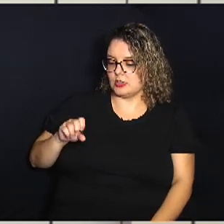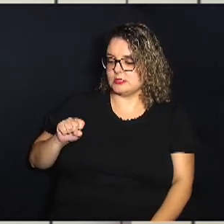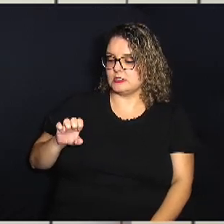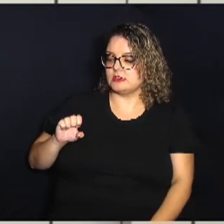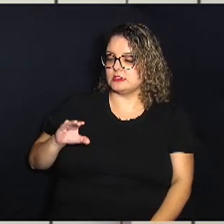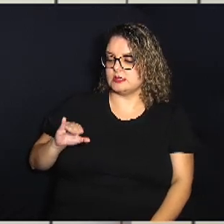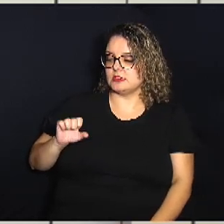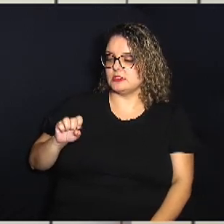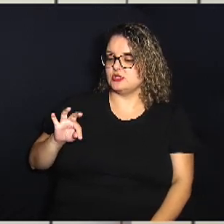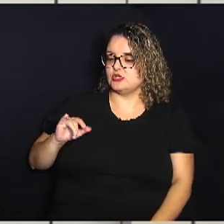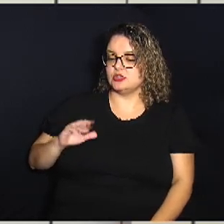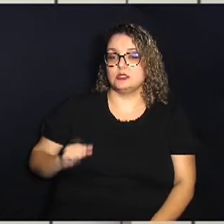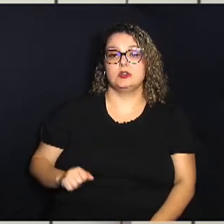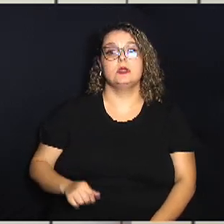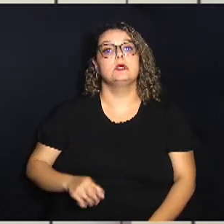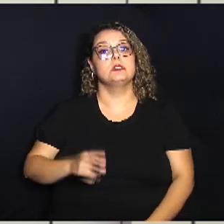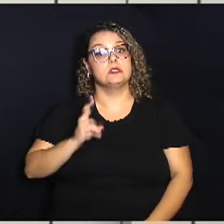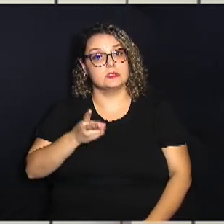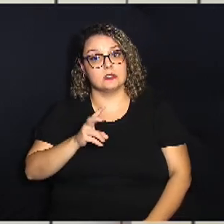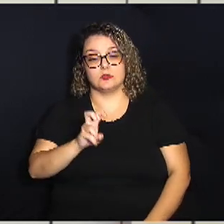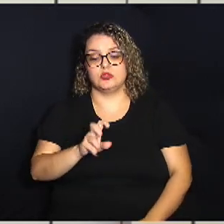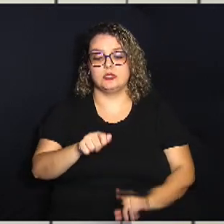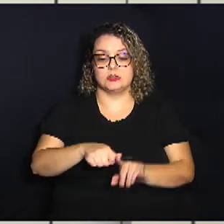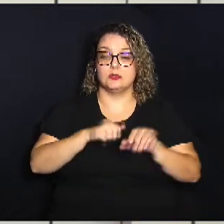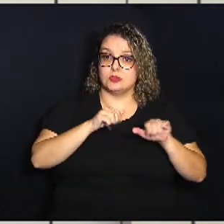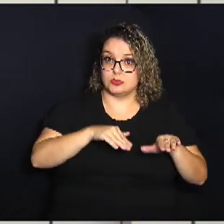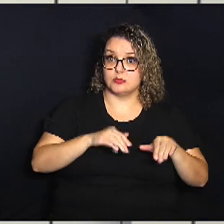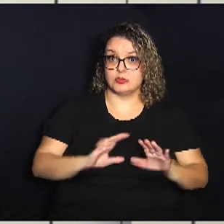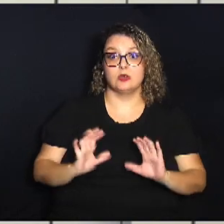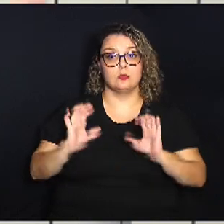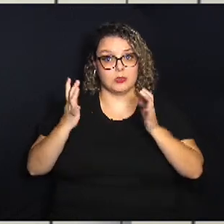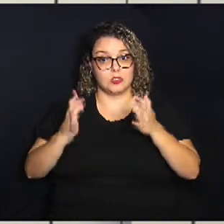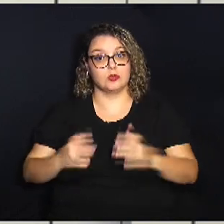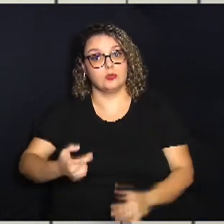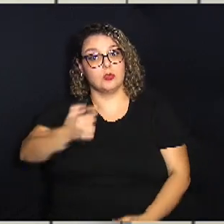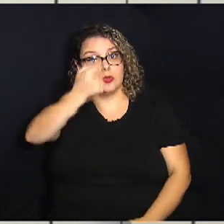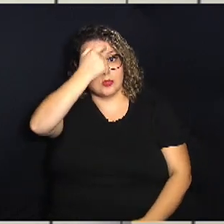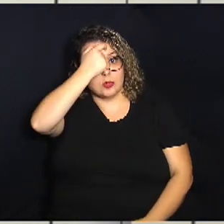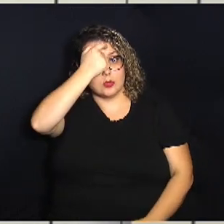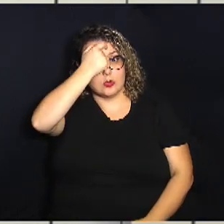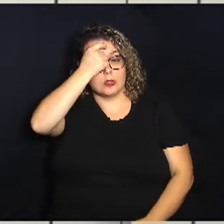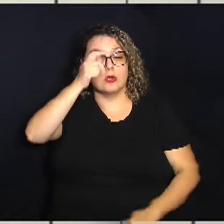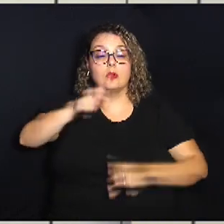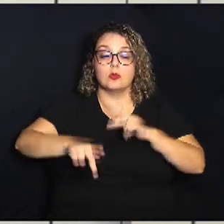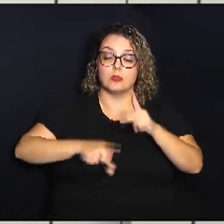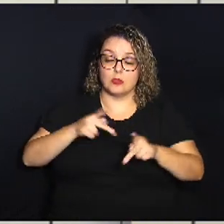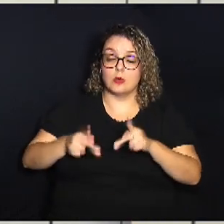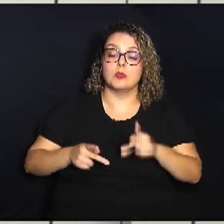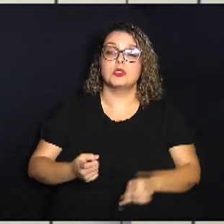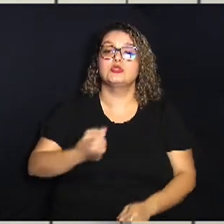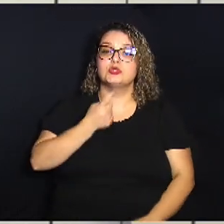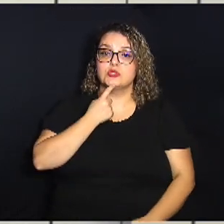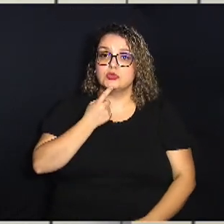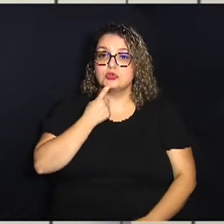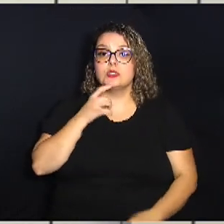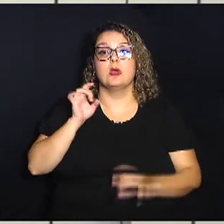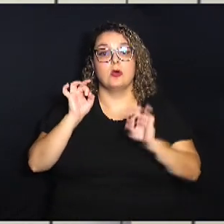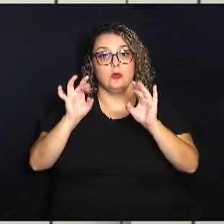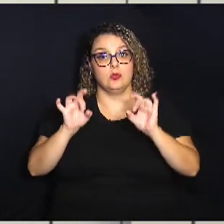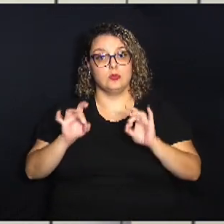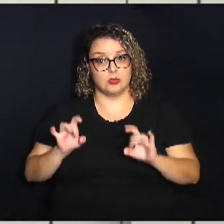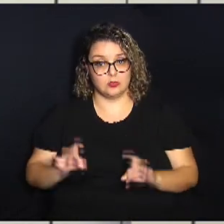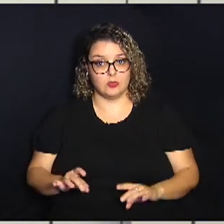anualmente no dia 5 de setembro com o objetivo de conscientizar a população de Campinas, em especial